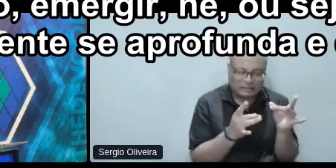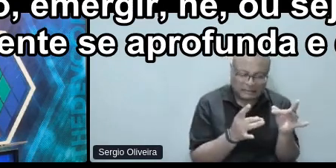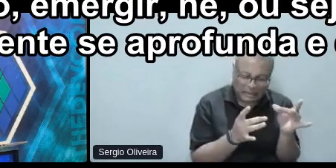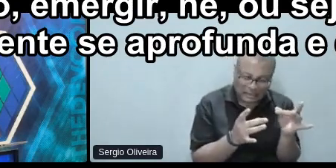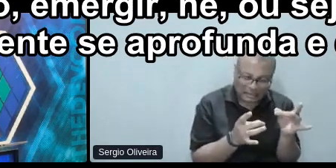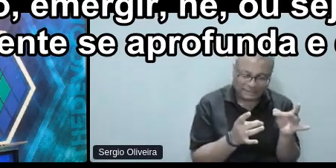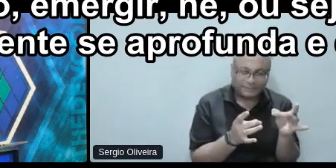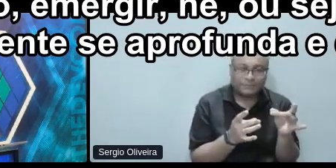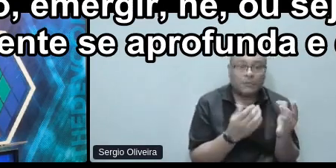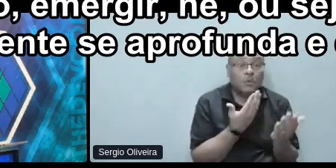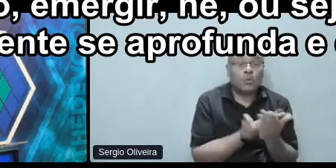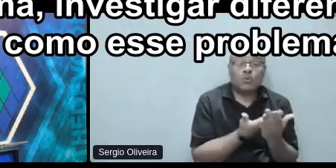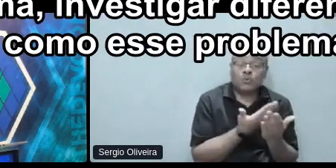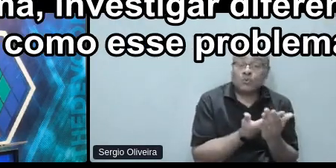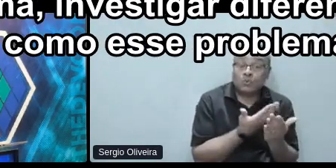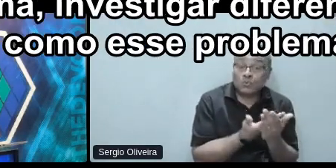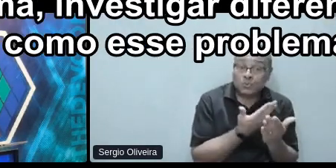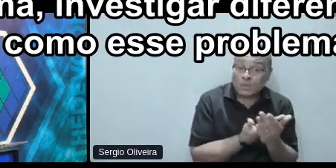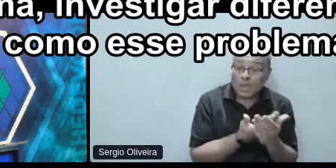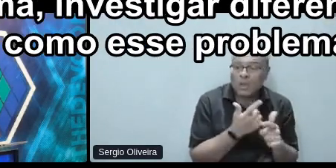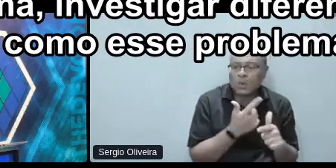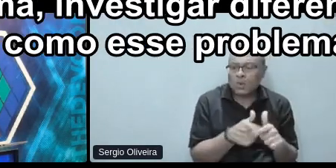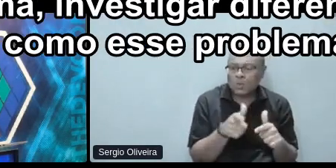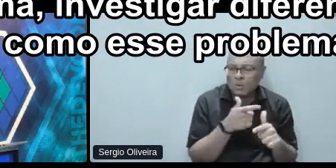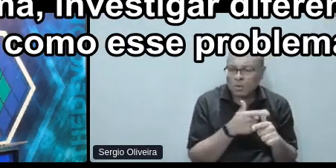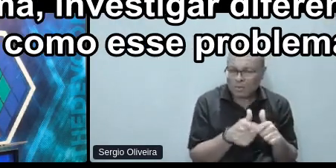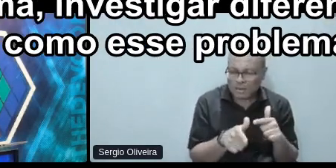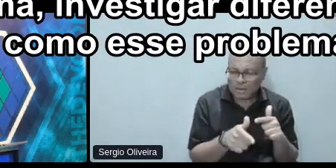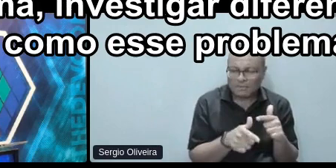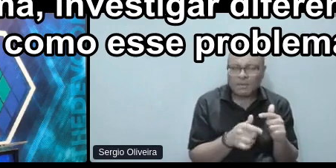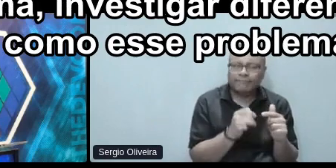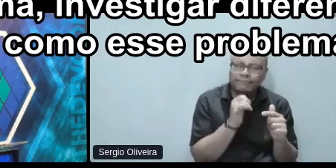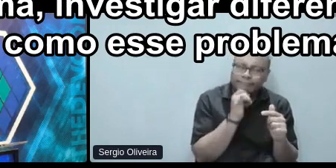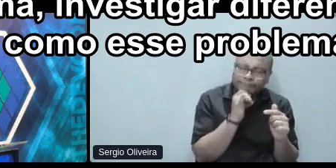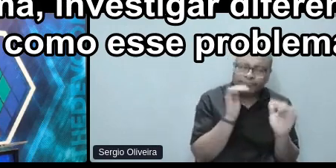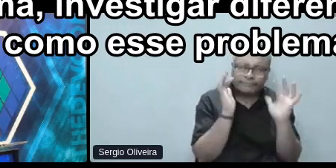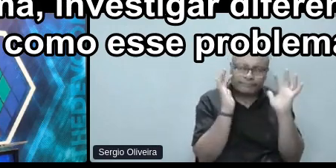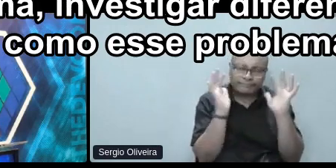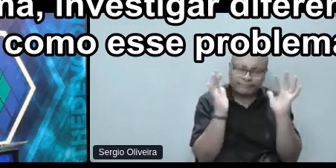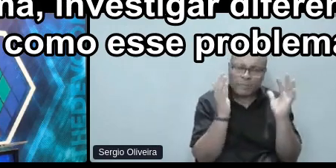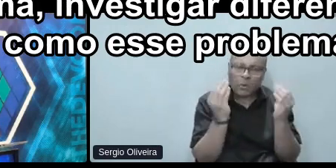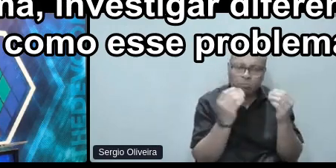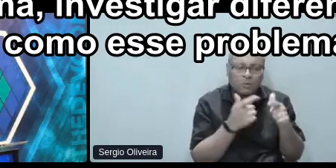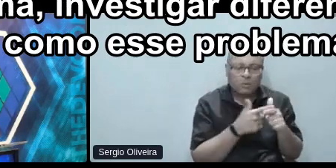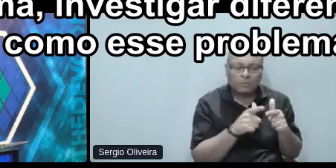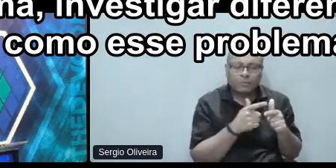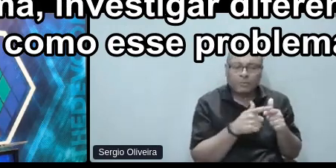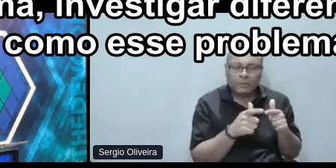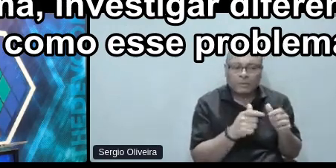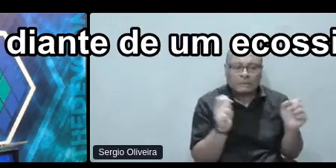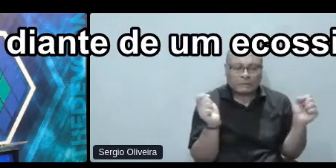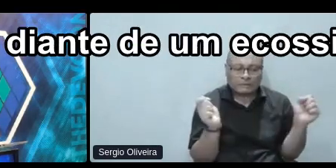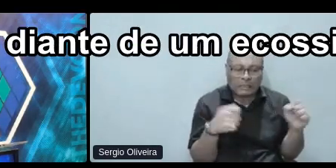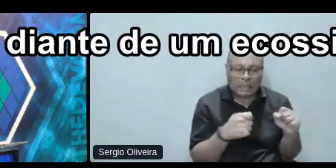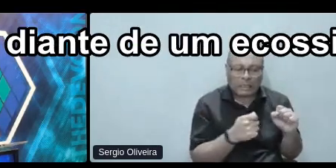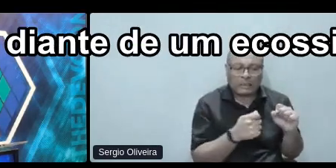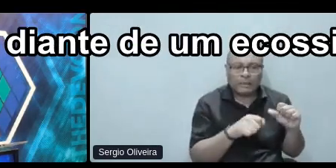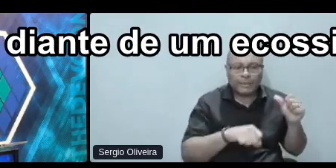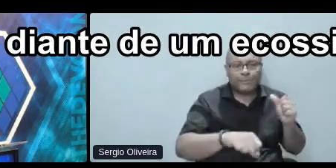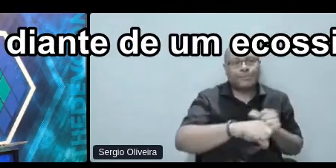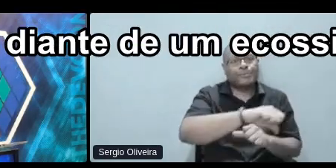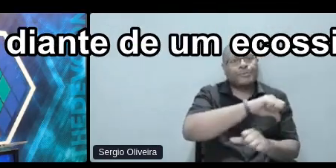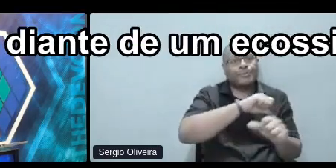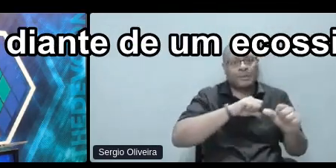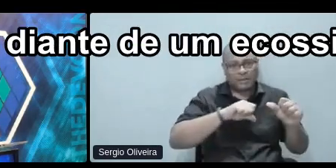em estudar aquele problema, investigar diferentes cenários e contextos, como esse problema, ele se comporta diante de um